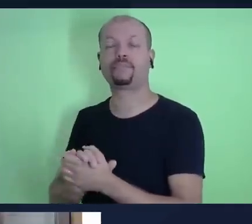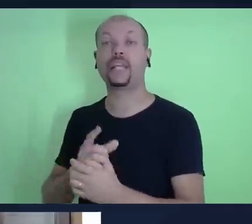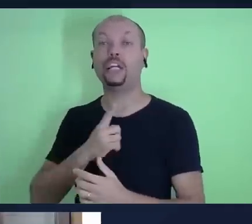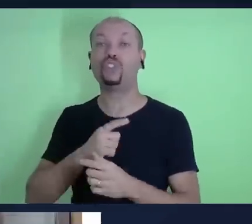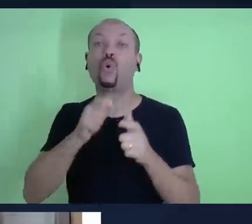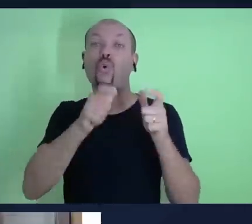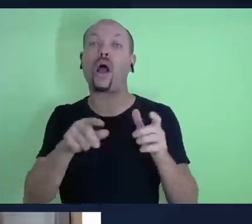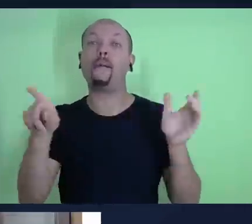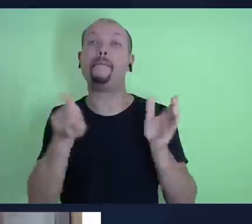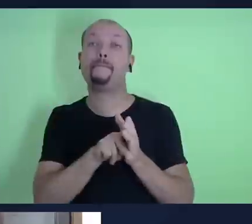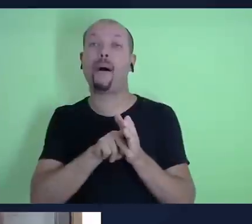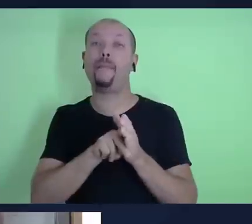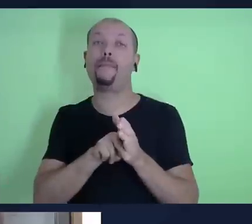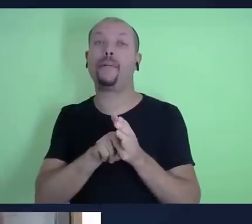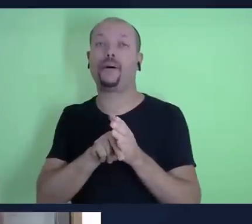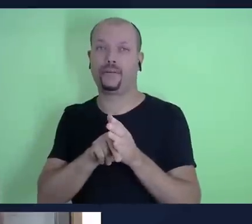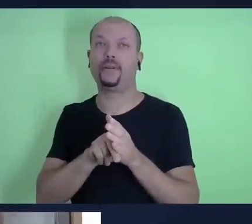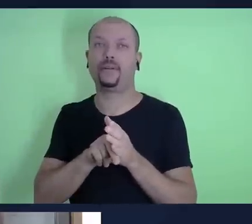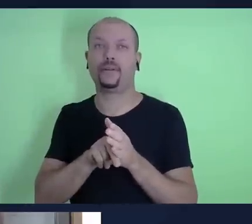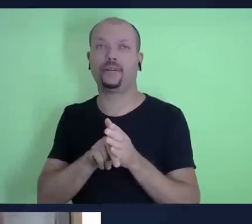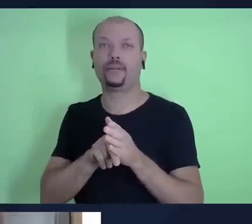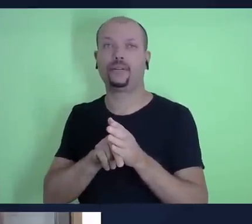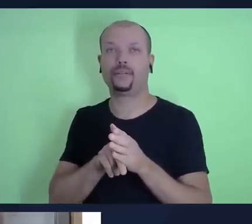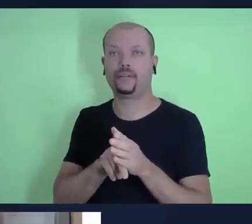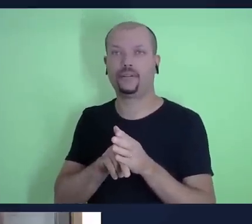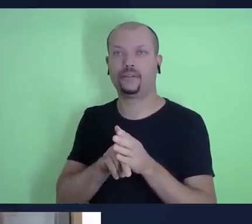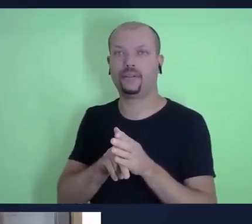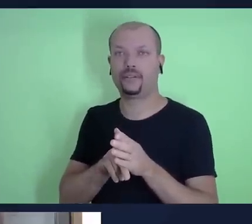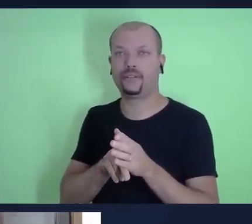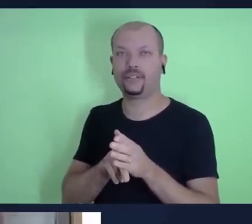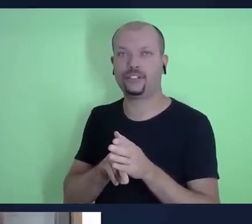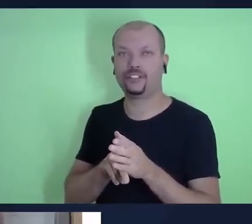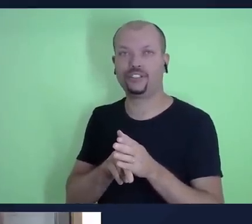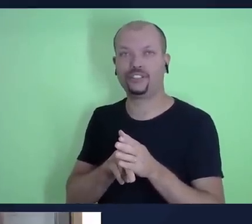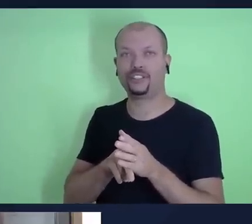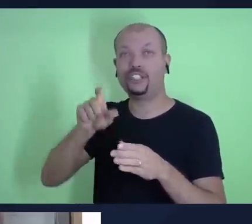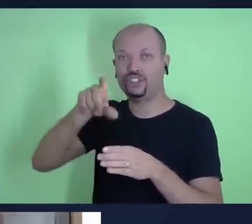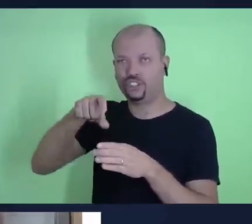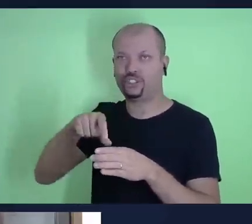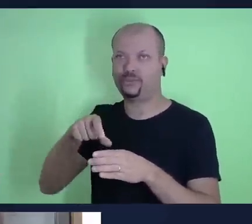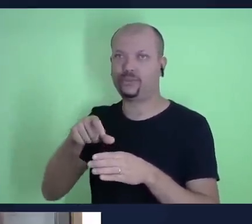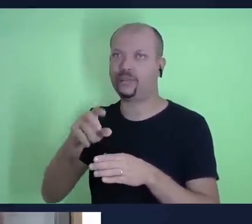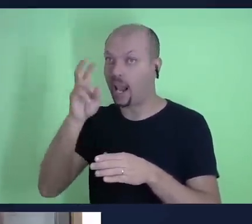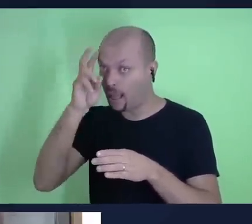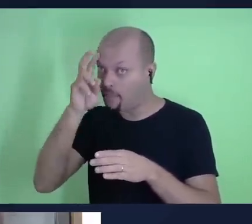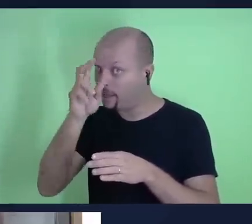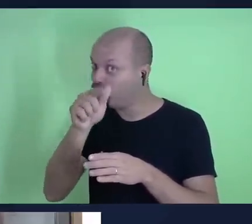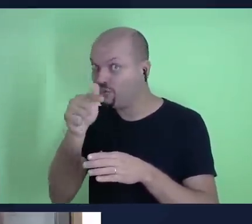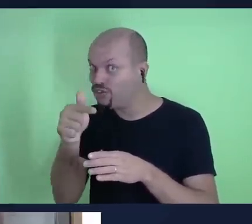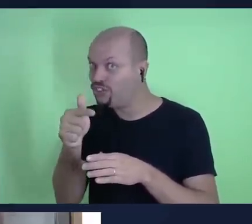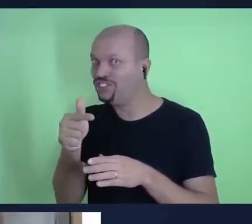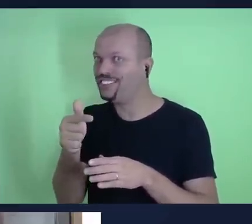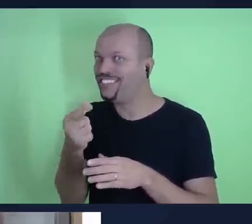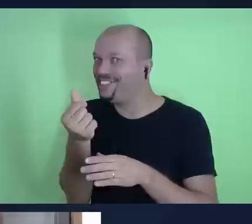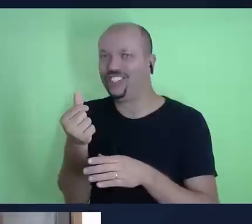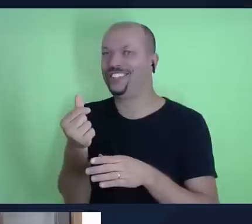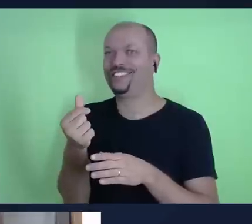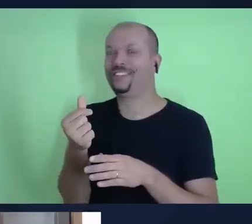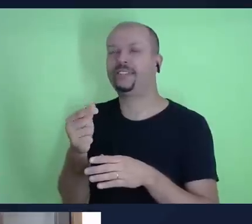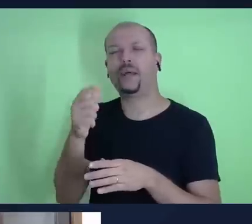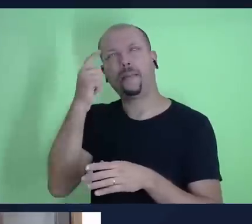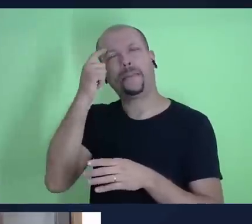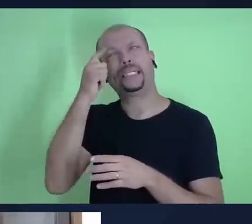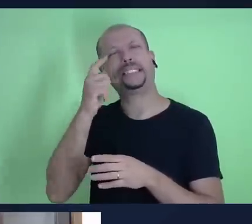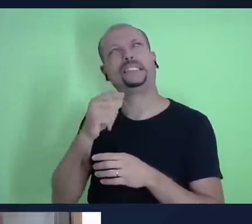ofertas e esses dízimos, lembrando que não era dinheiro. Então, imagina, se a gente vivesse